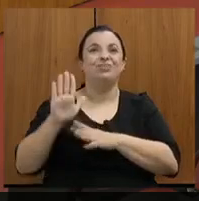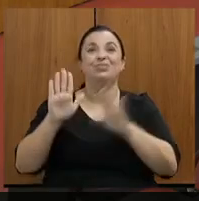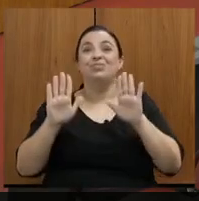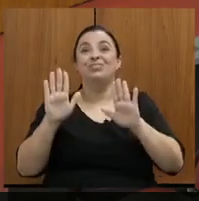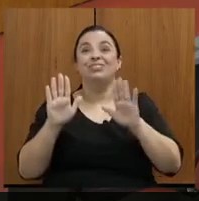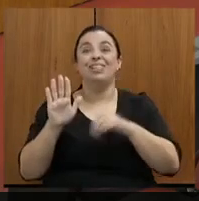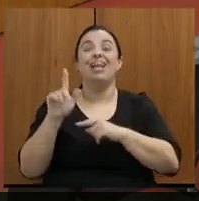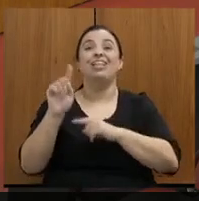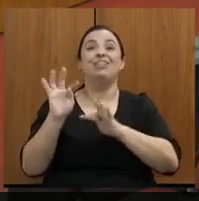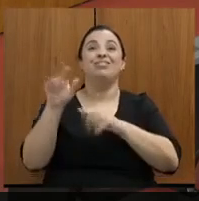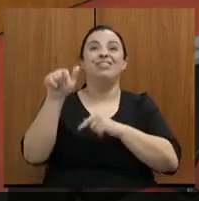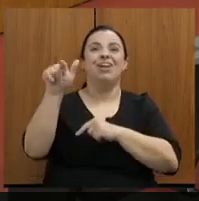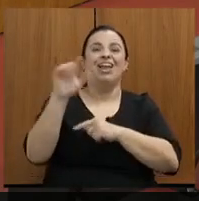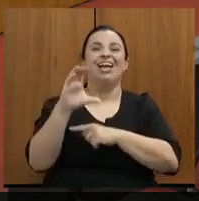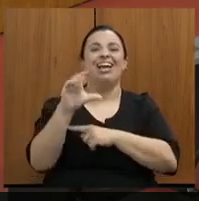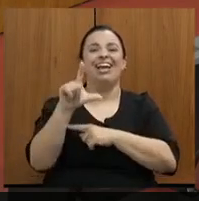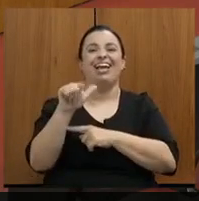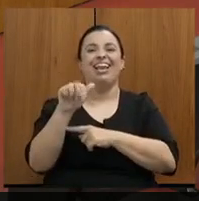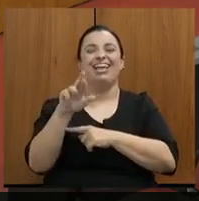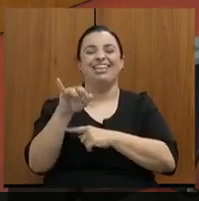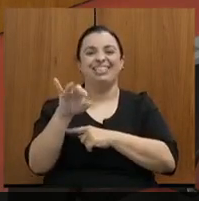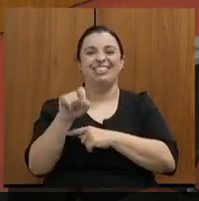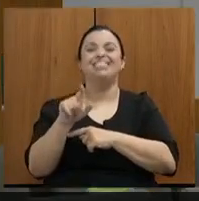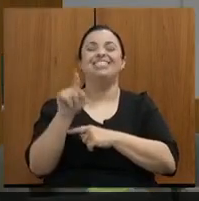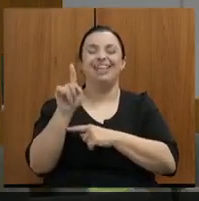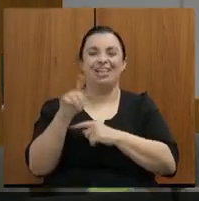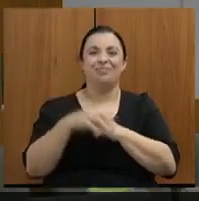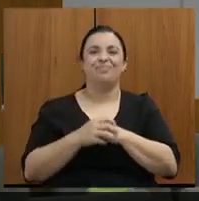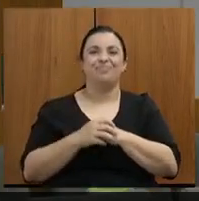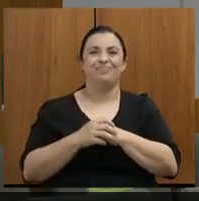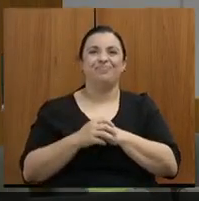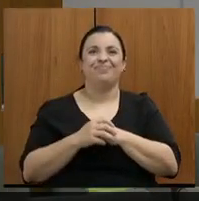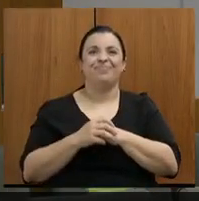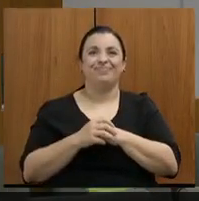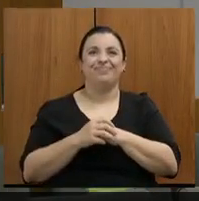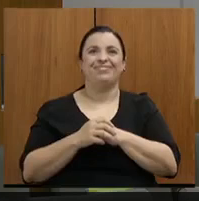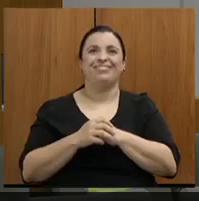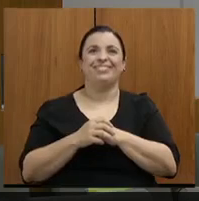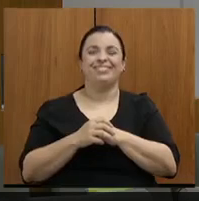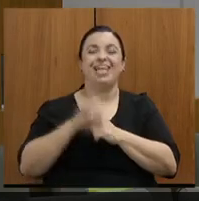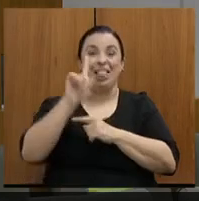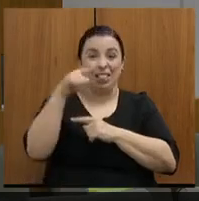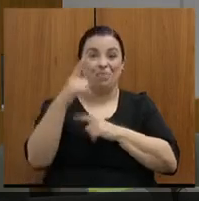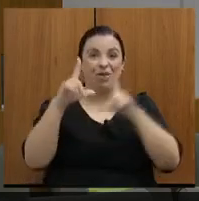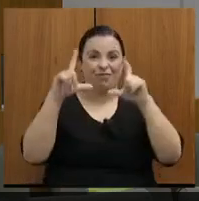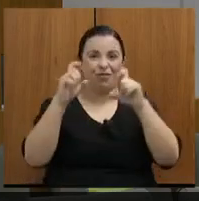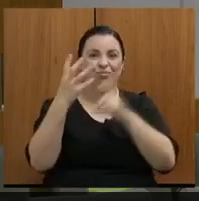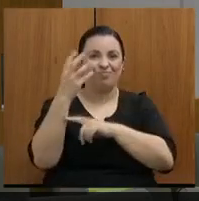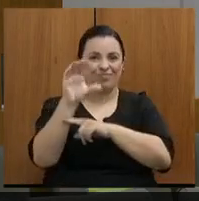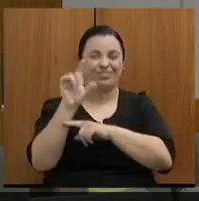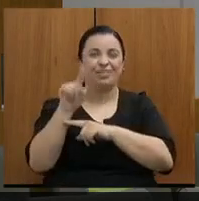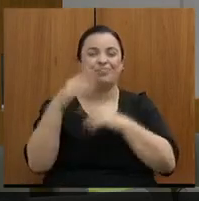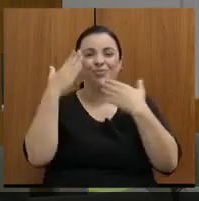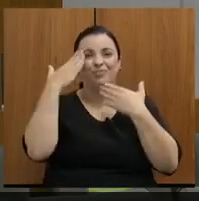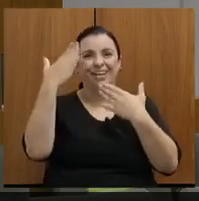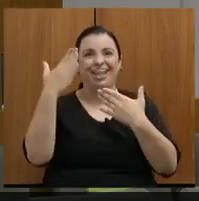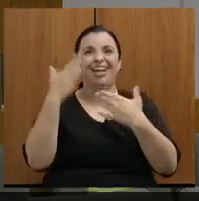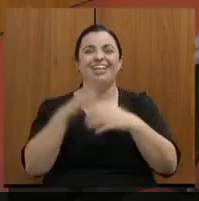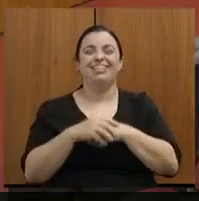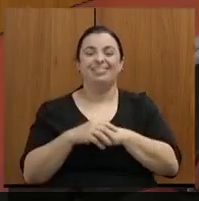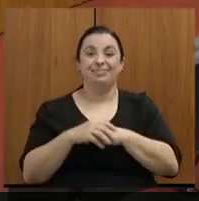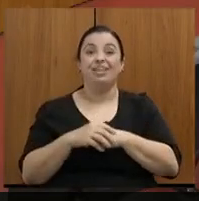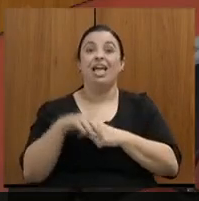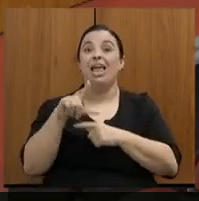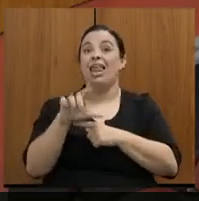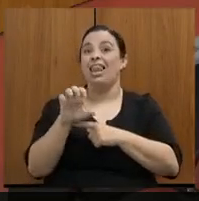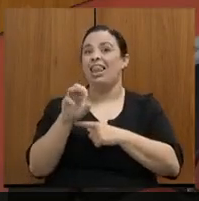Está no final? Olha lá a Clarice lá. Já estarão as nossas fotos daqui a pouco, não é, Clarice? Muito obrigado, viu? Leonardo